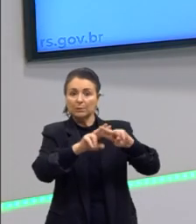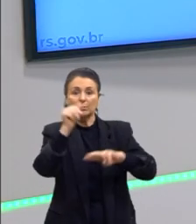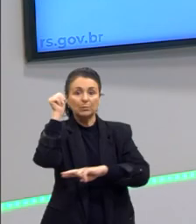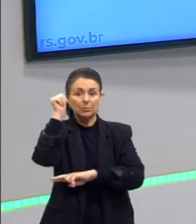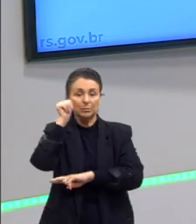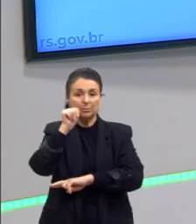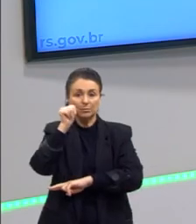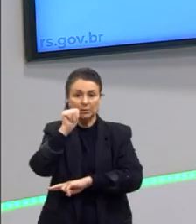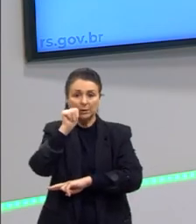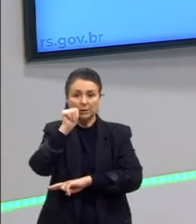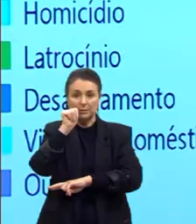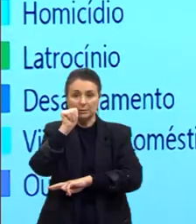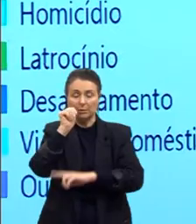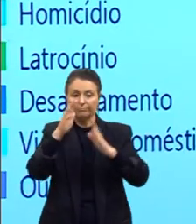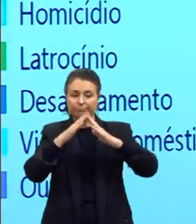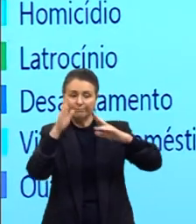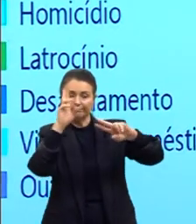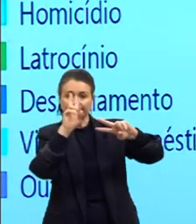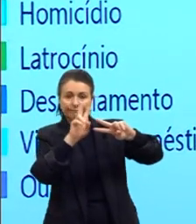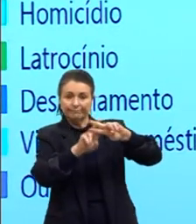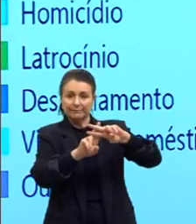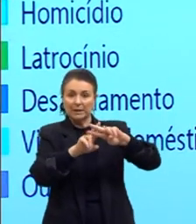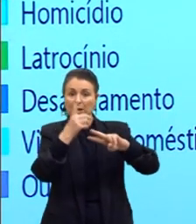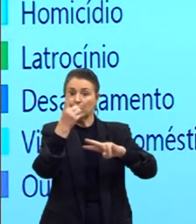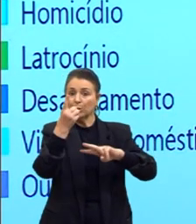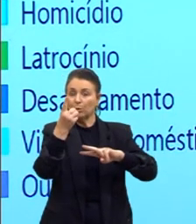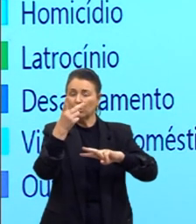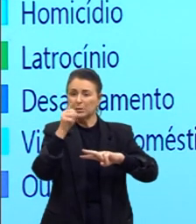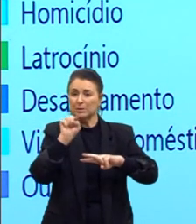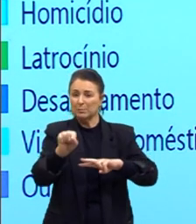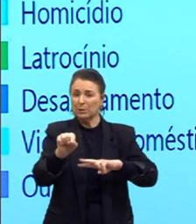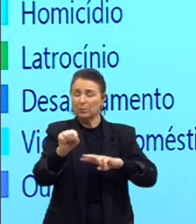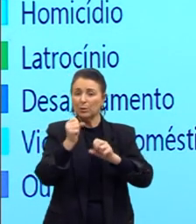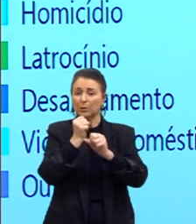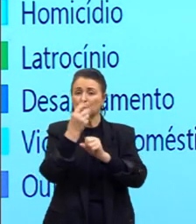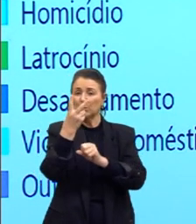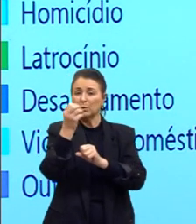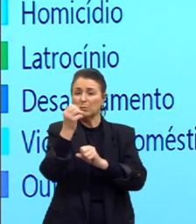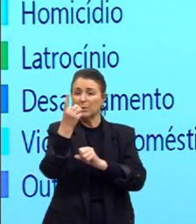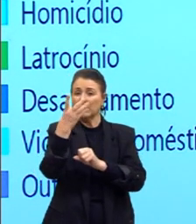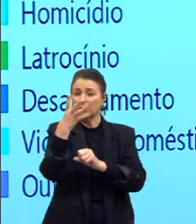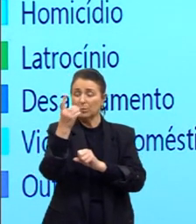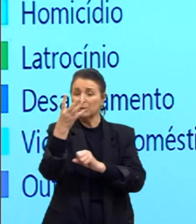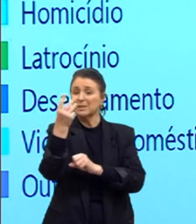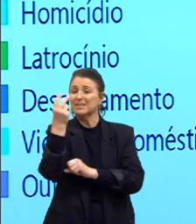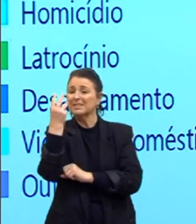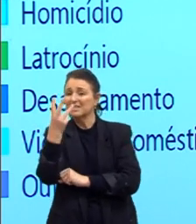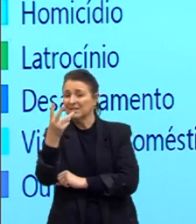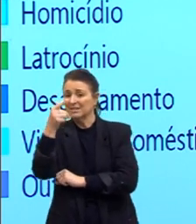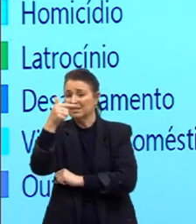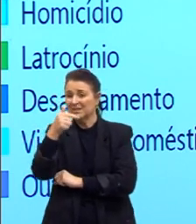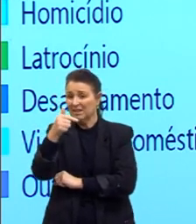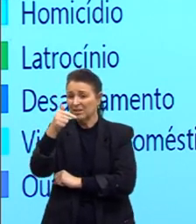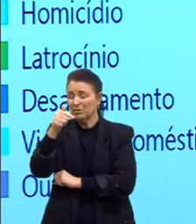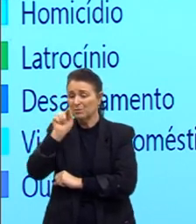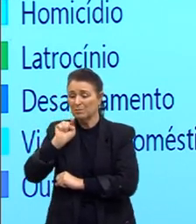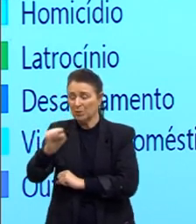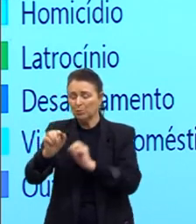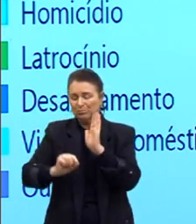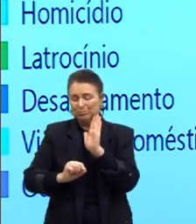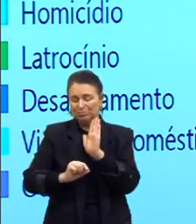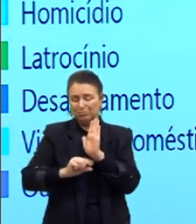mulheres nas prisões, olha só, 2005 eram 12 mil, 2014 chega a 37 mil, questão das